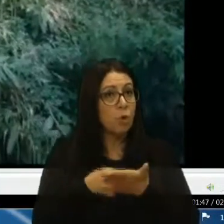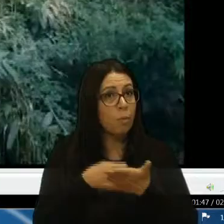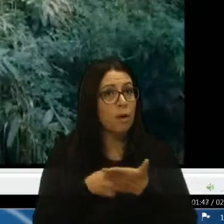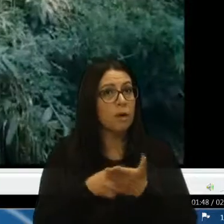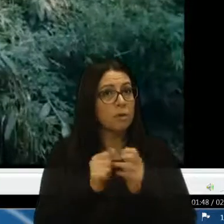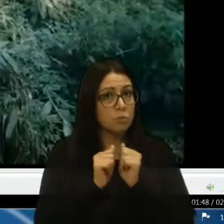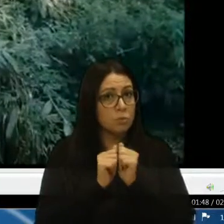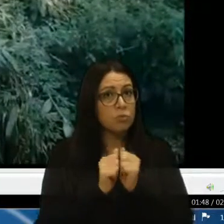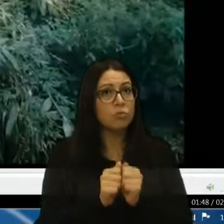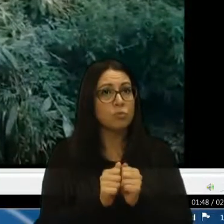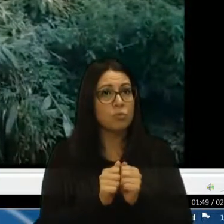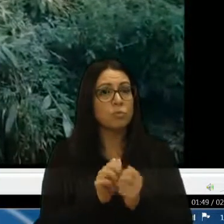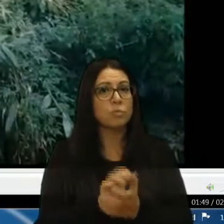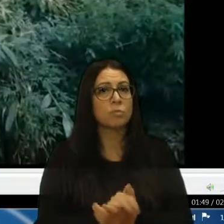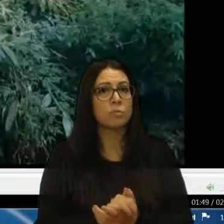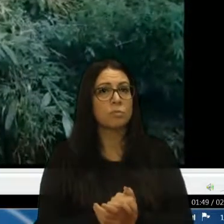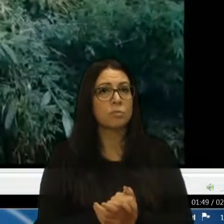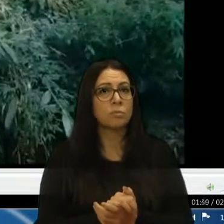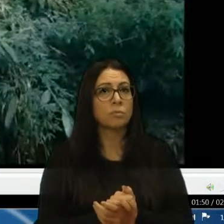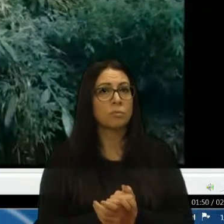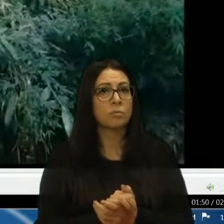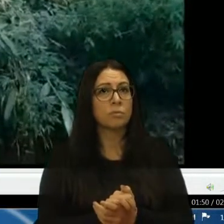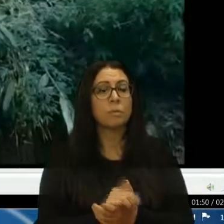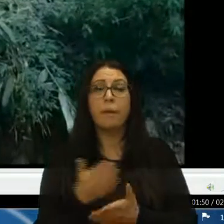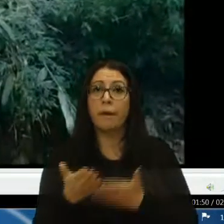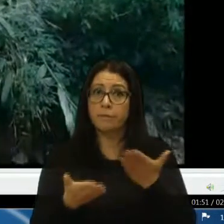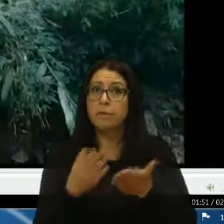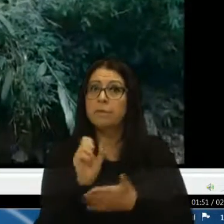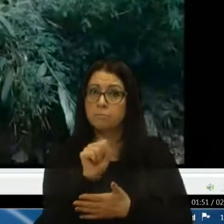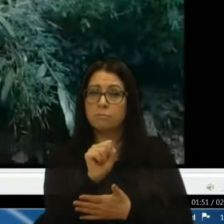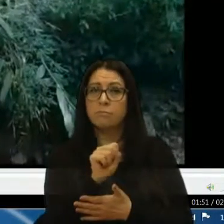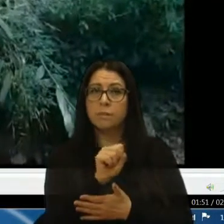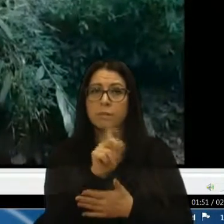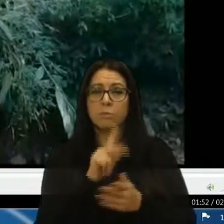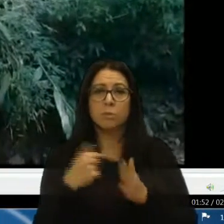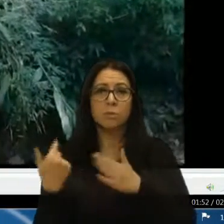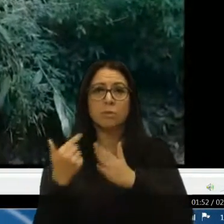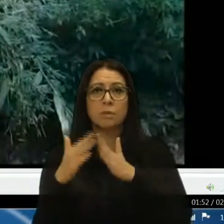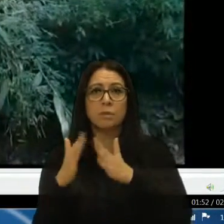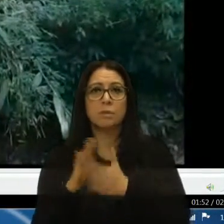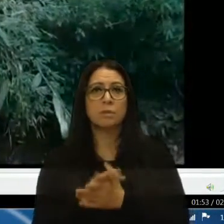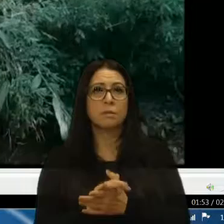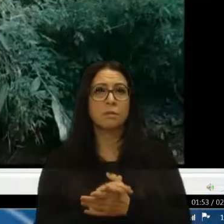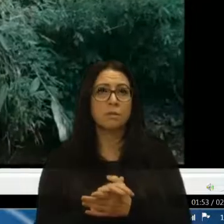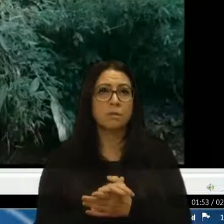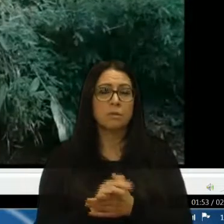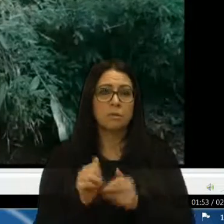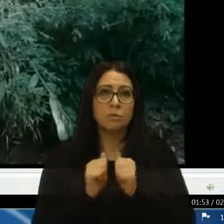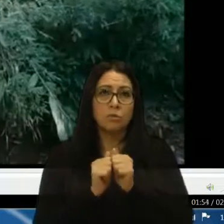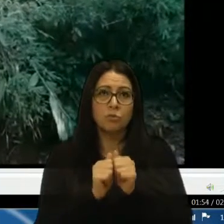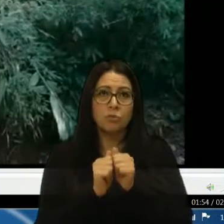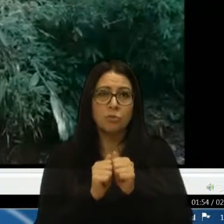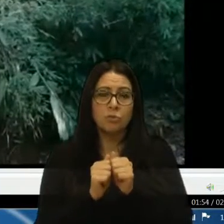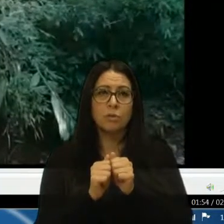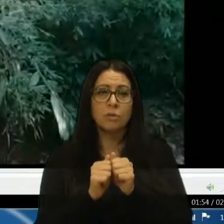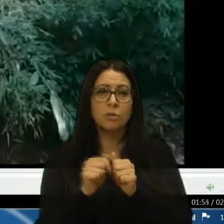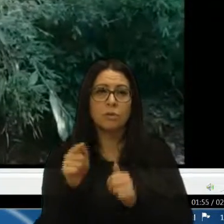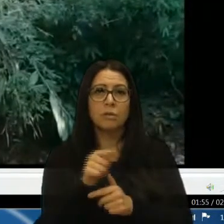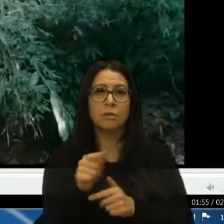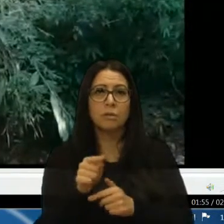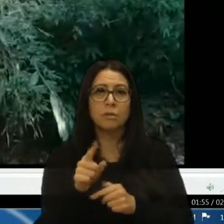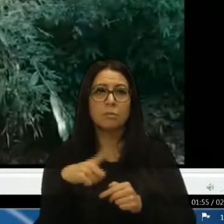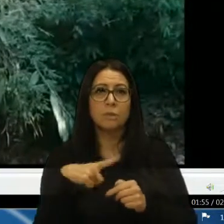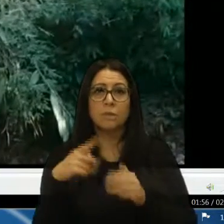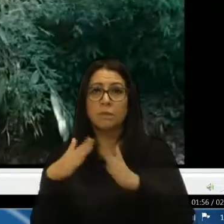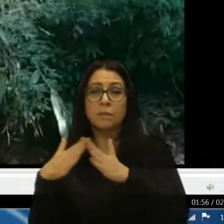e junto, e nós temos que atender, sim, os moradores, temos que estar junto, porque, só o morador,